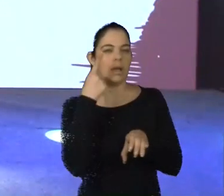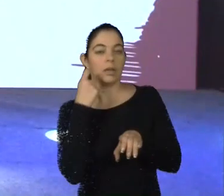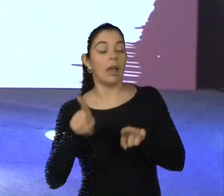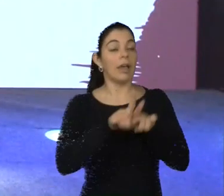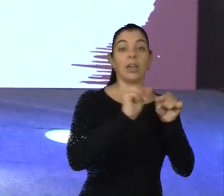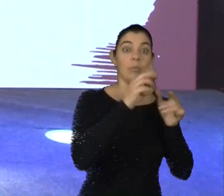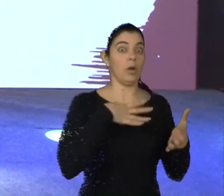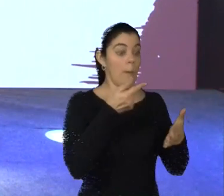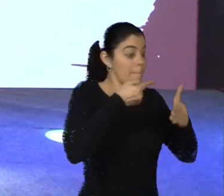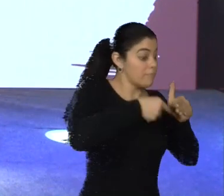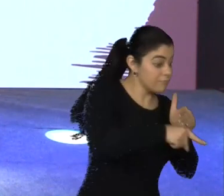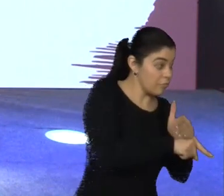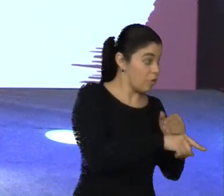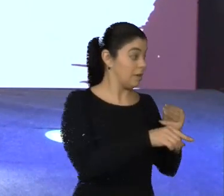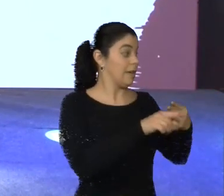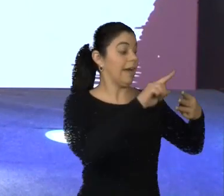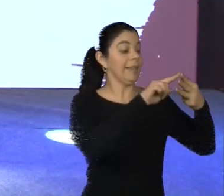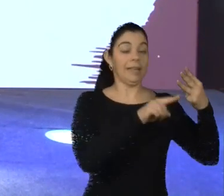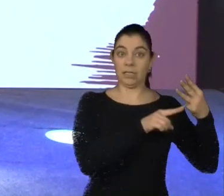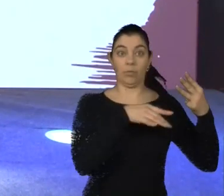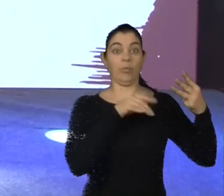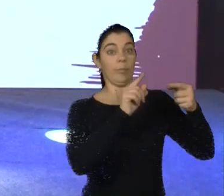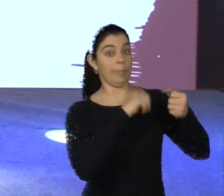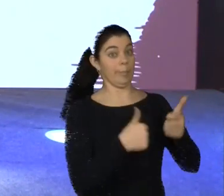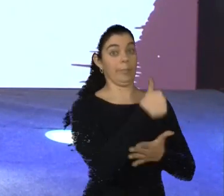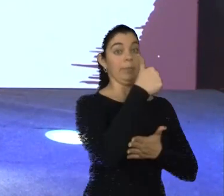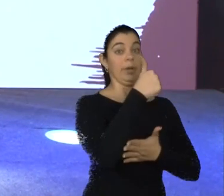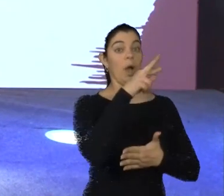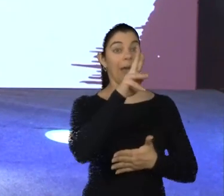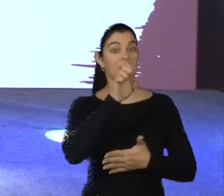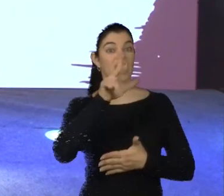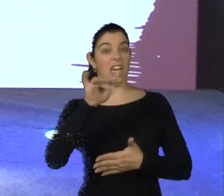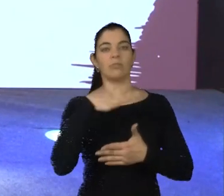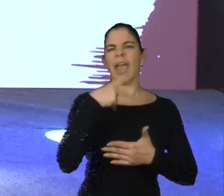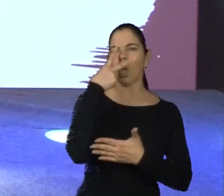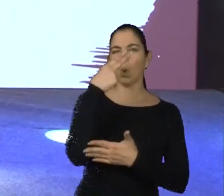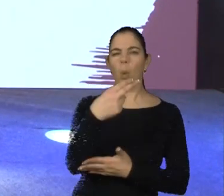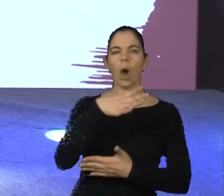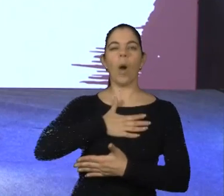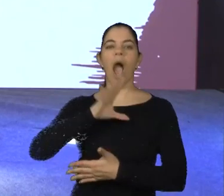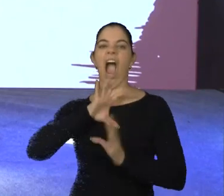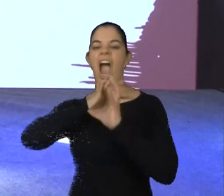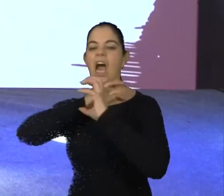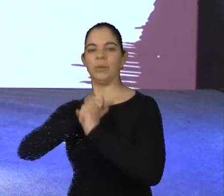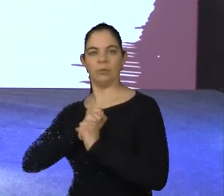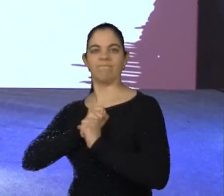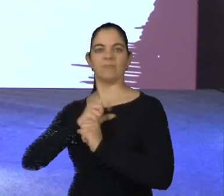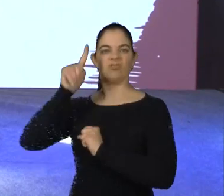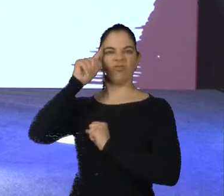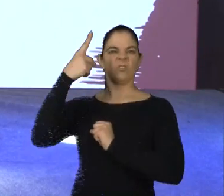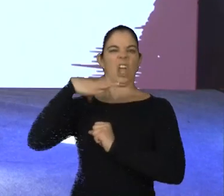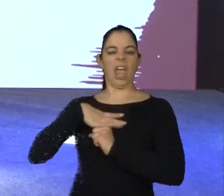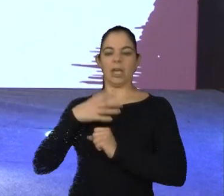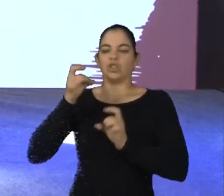nível mais profundo, eu tenho uma coisa que eu chamo de cérebro reptiliano, que são estruturas cerebrais profundas e antigas, que dão para mim instinto